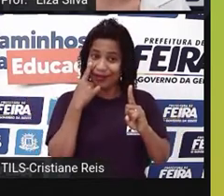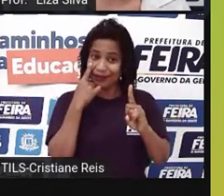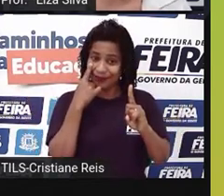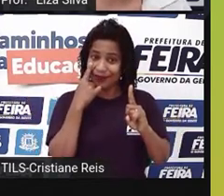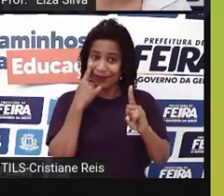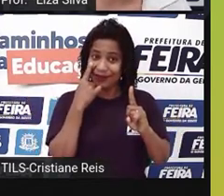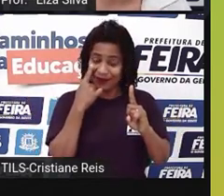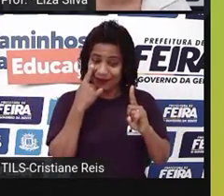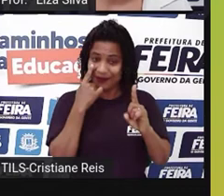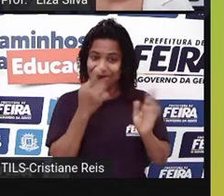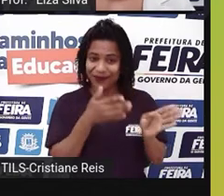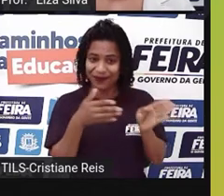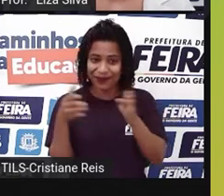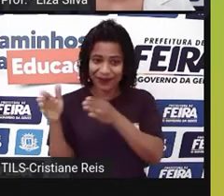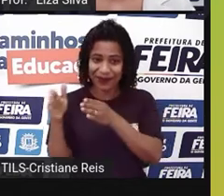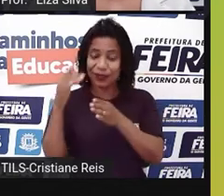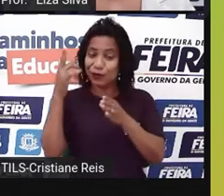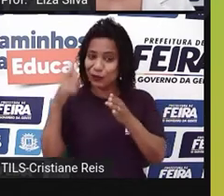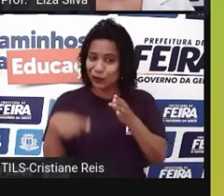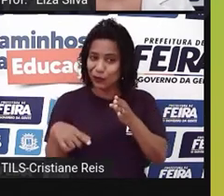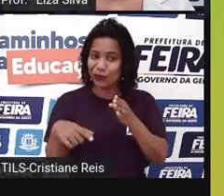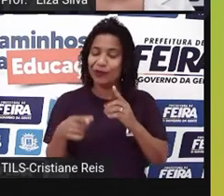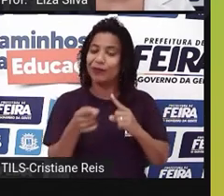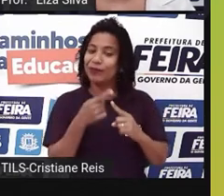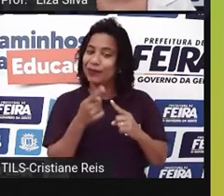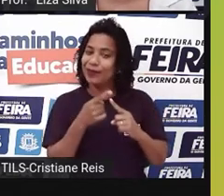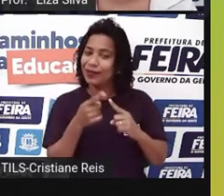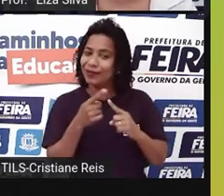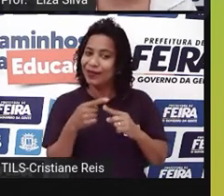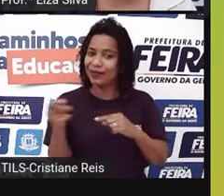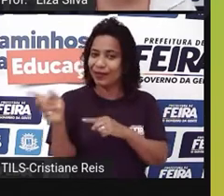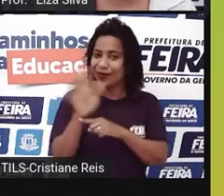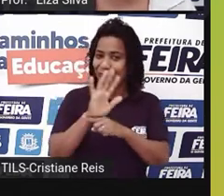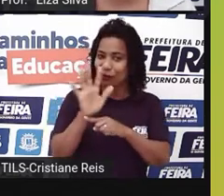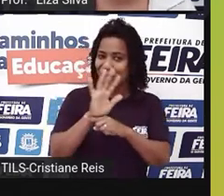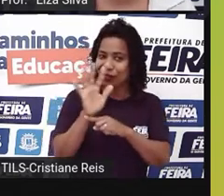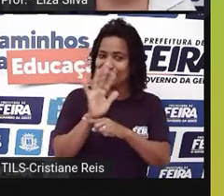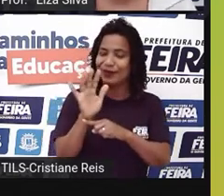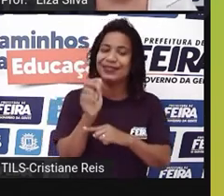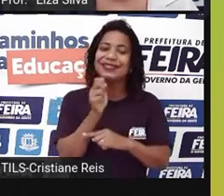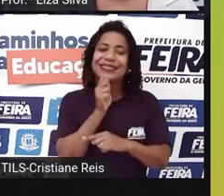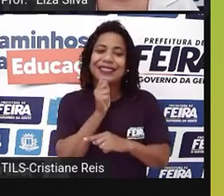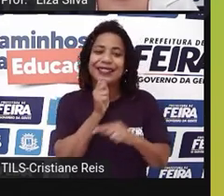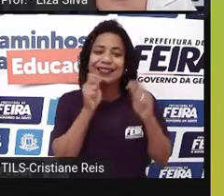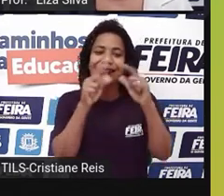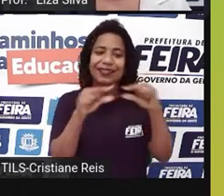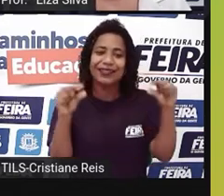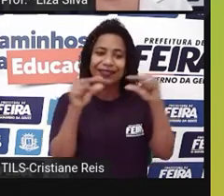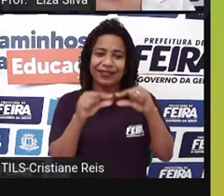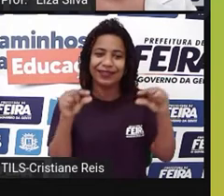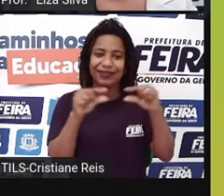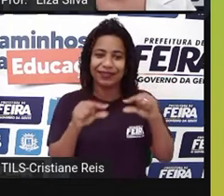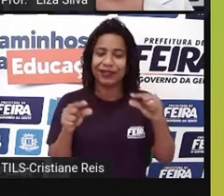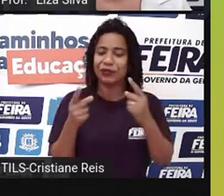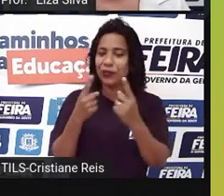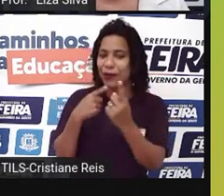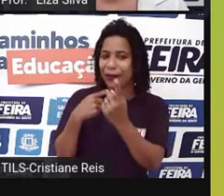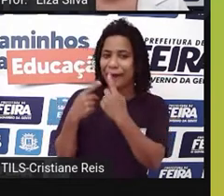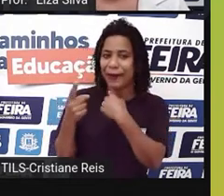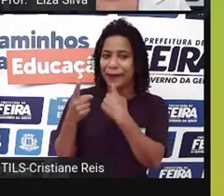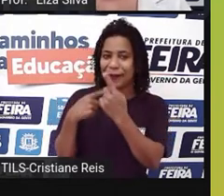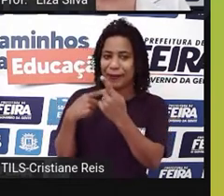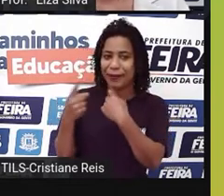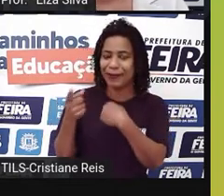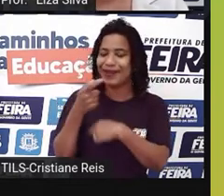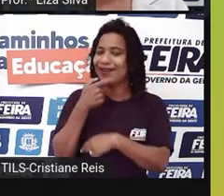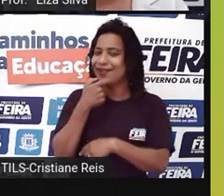que nós vamos fazer agora. Primeiro, vou colocar o vídeo sem legenda. Apenas as duas dialogando em inglês.